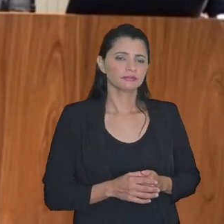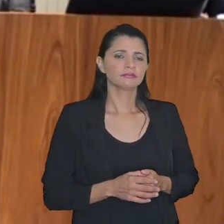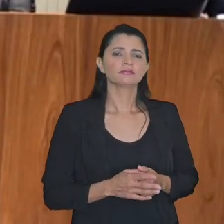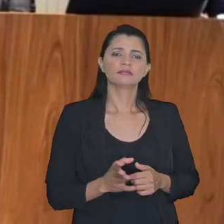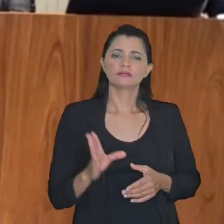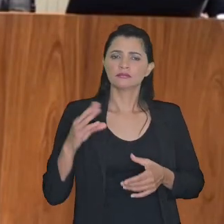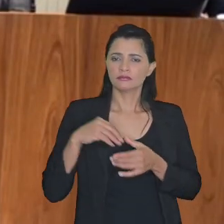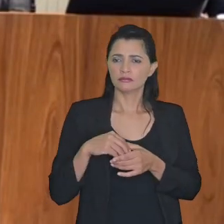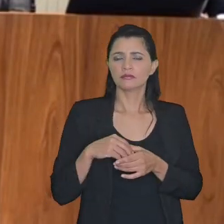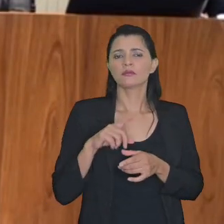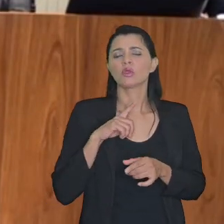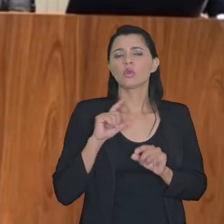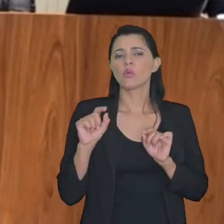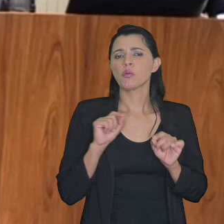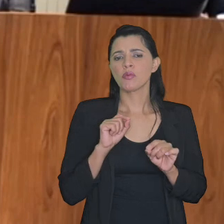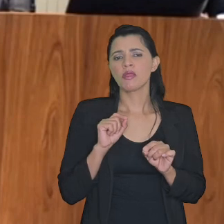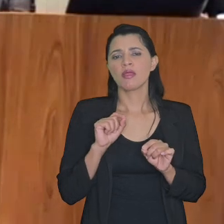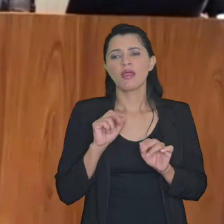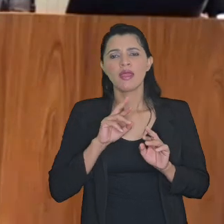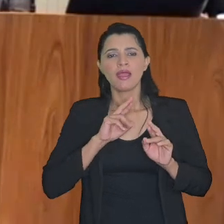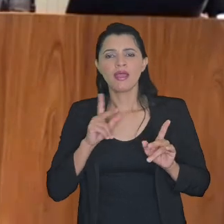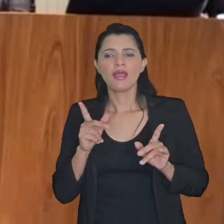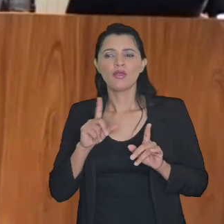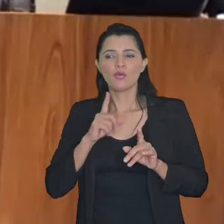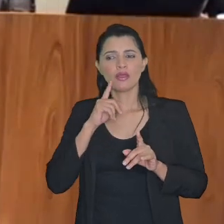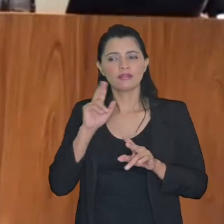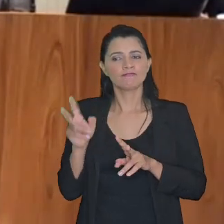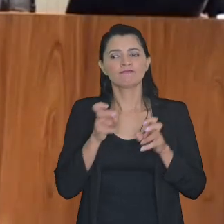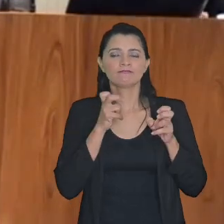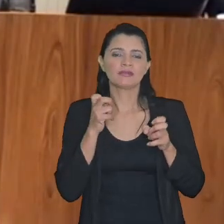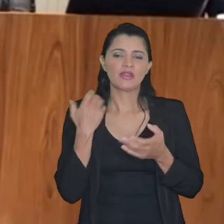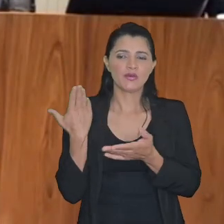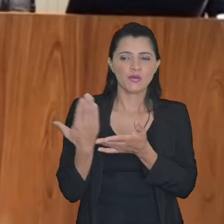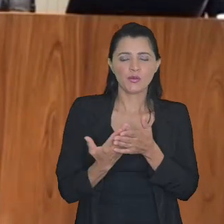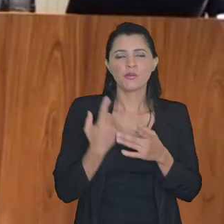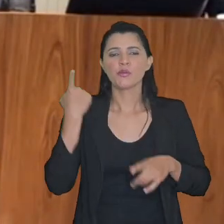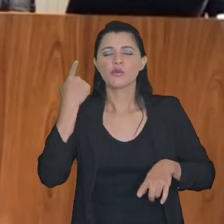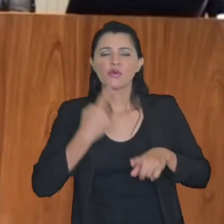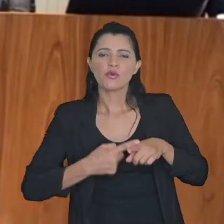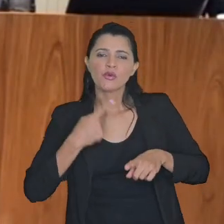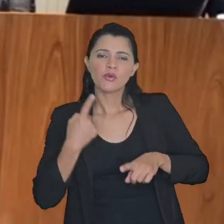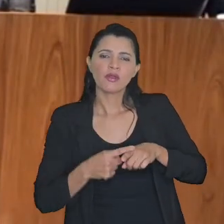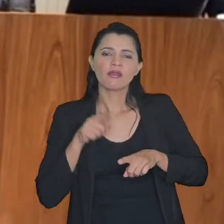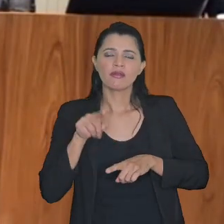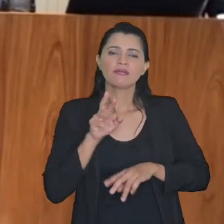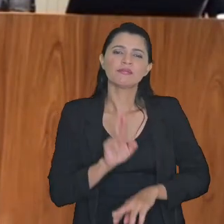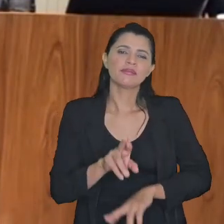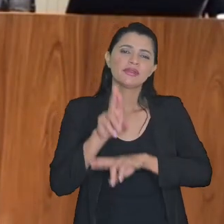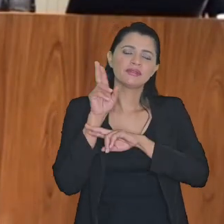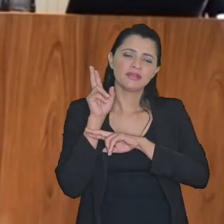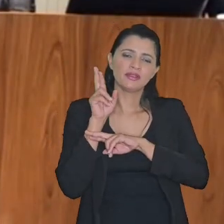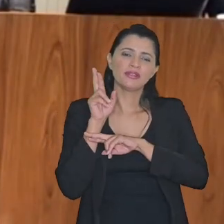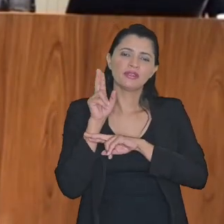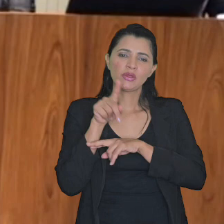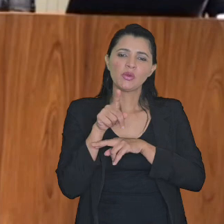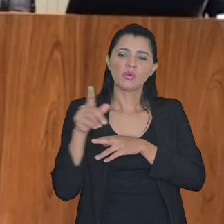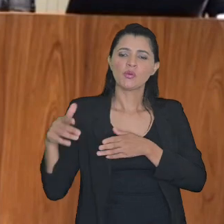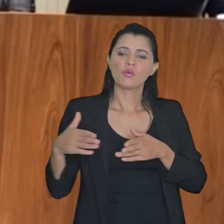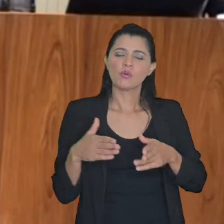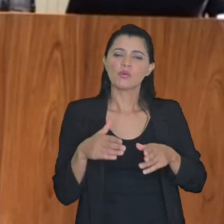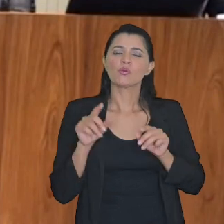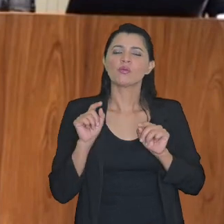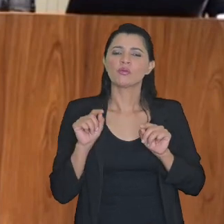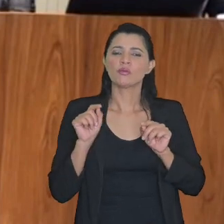internamente não é tão explorado talvez justamente porque ele represente um